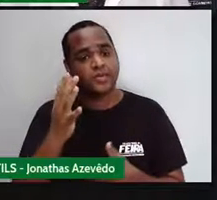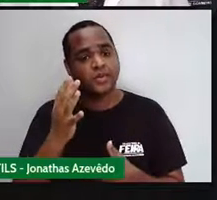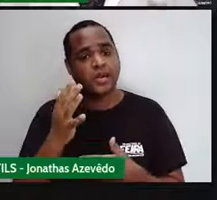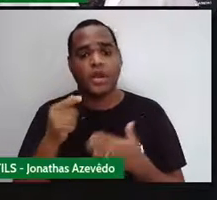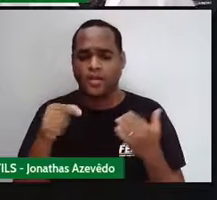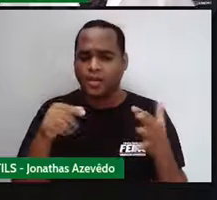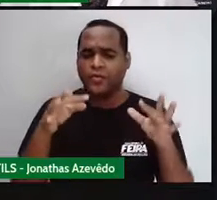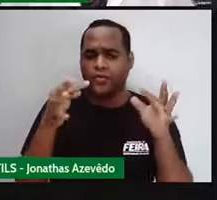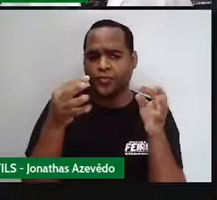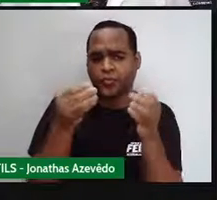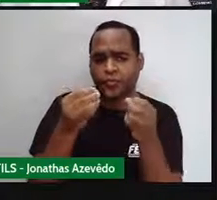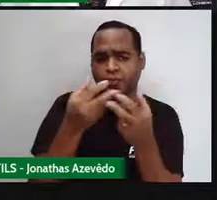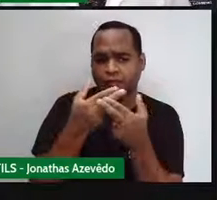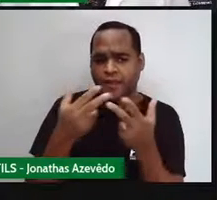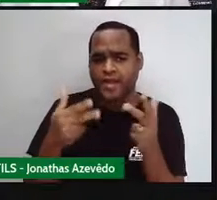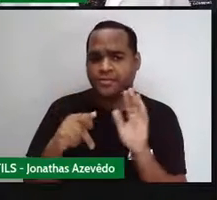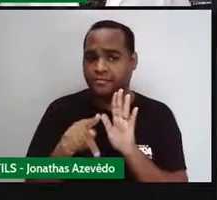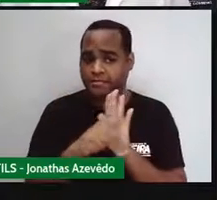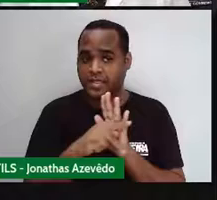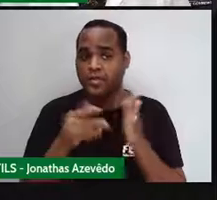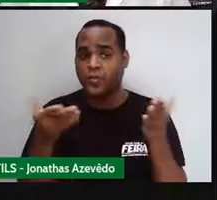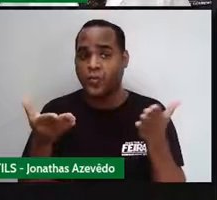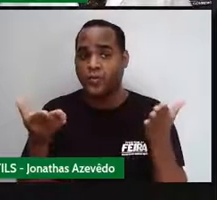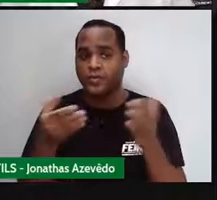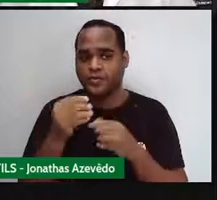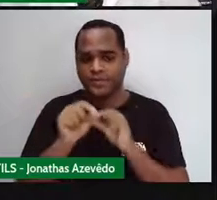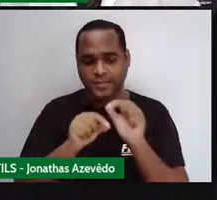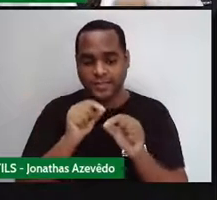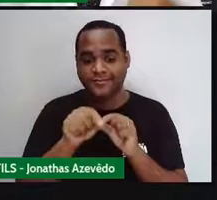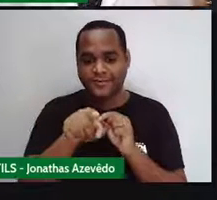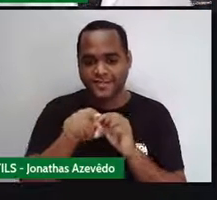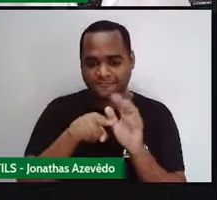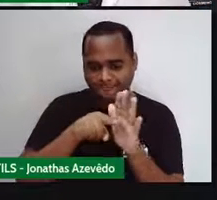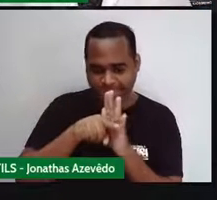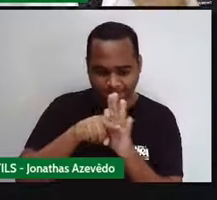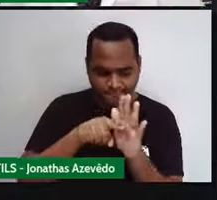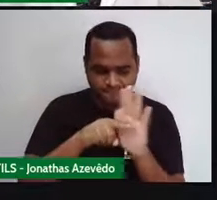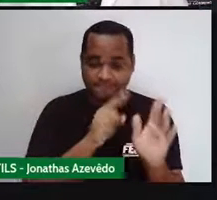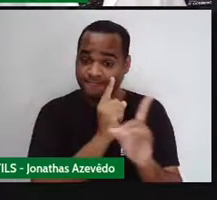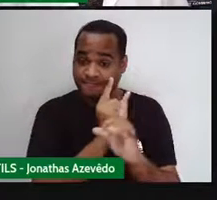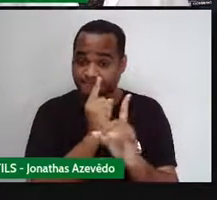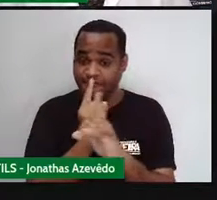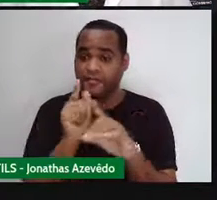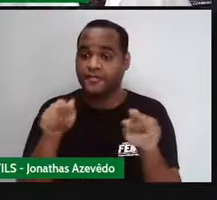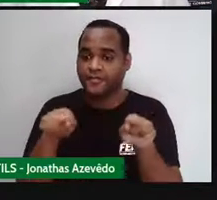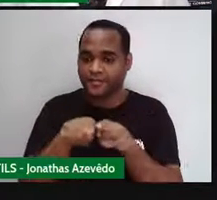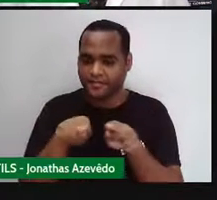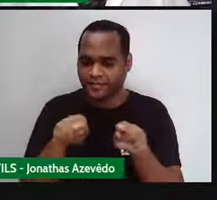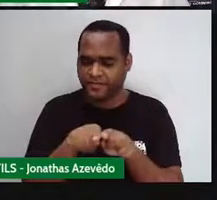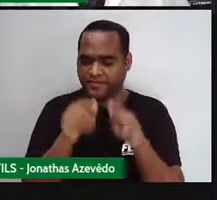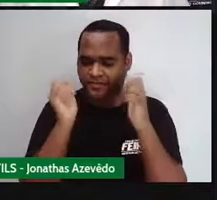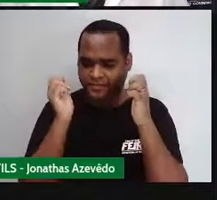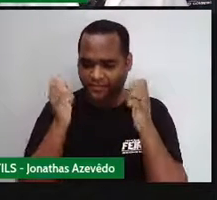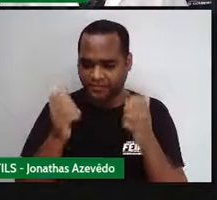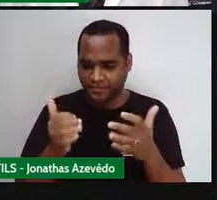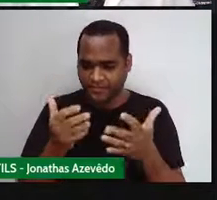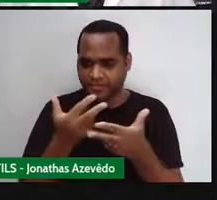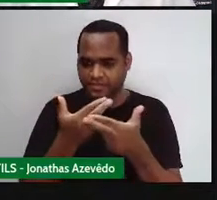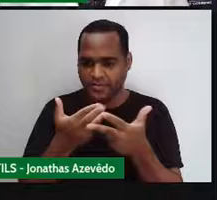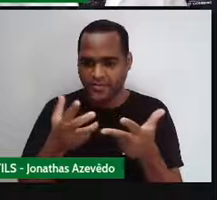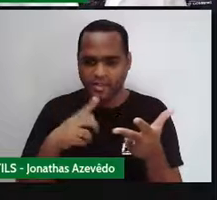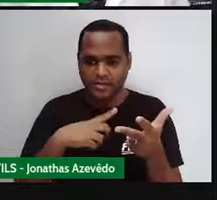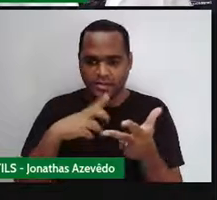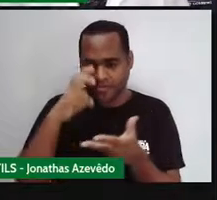tudo isso faz parte da tarefa de investigar e também faz parte da tarefa de